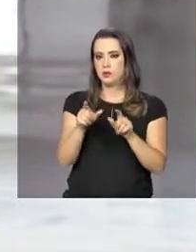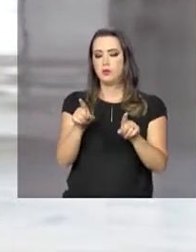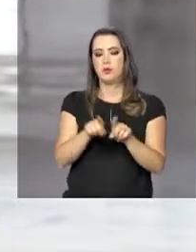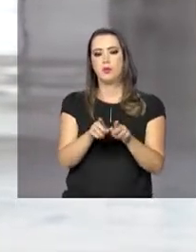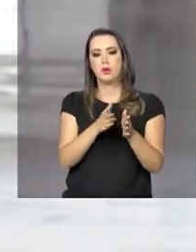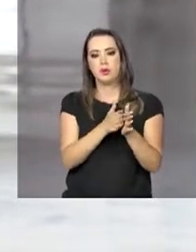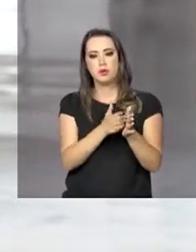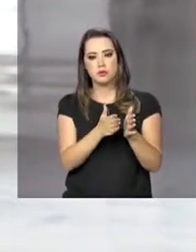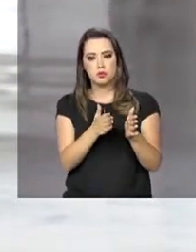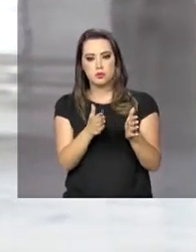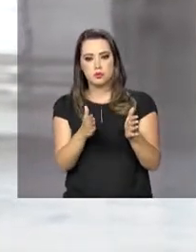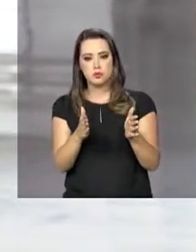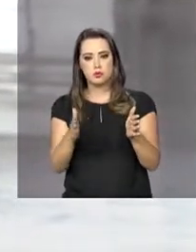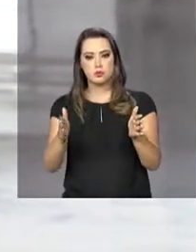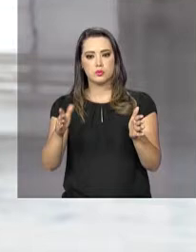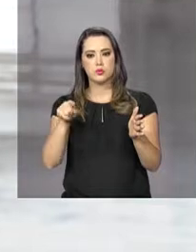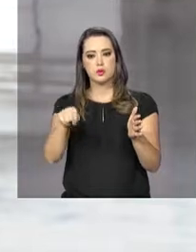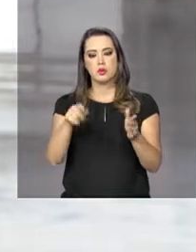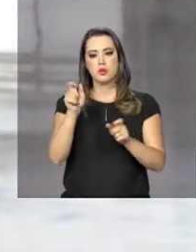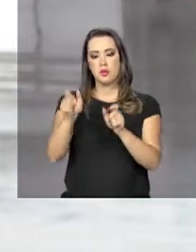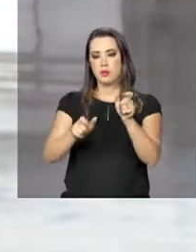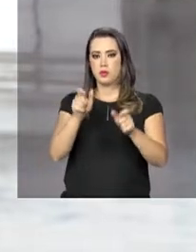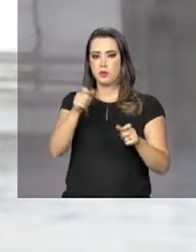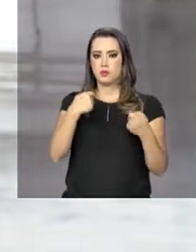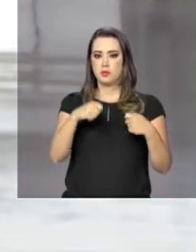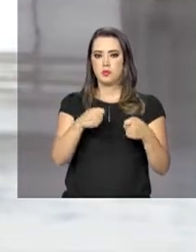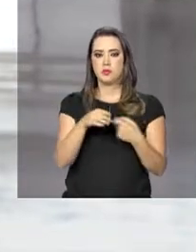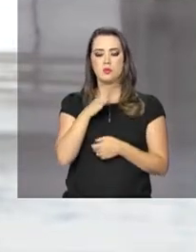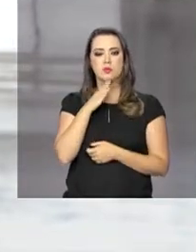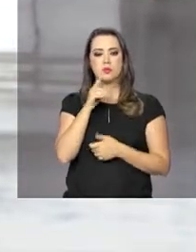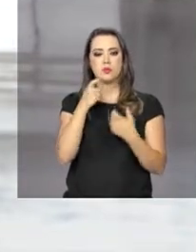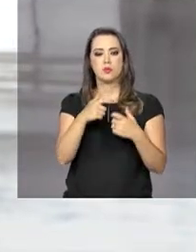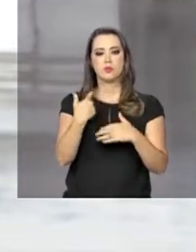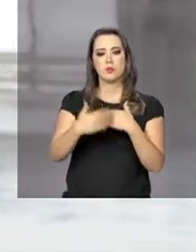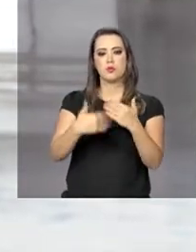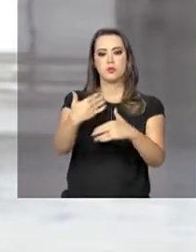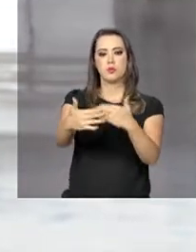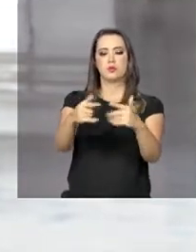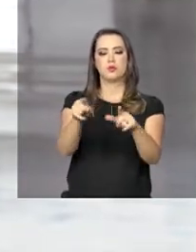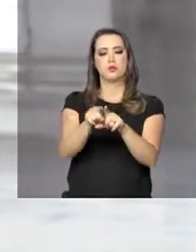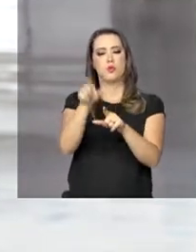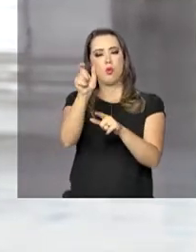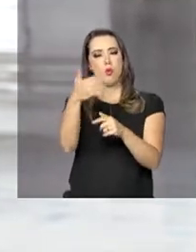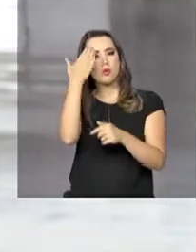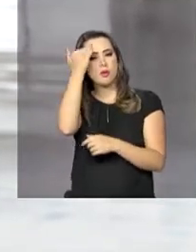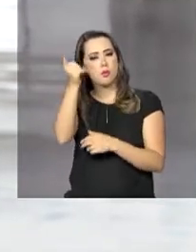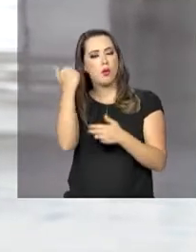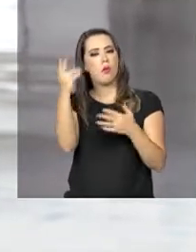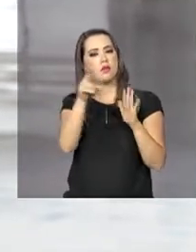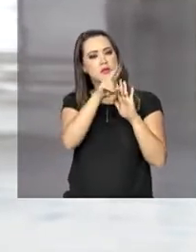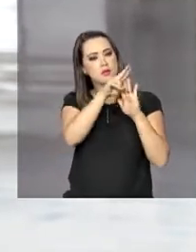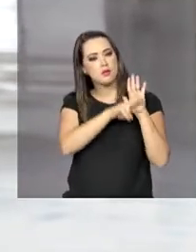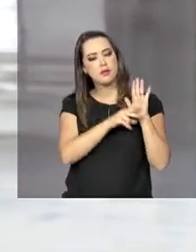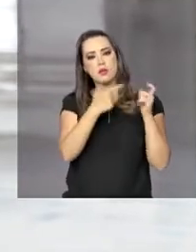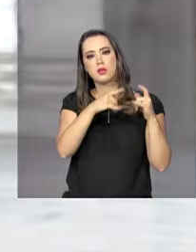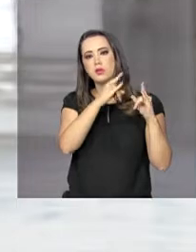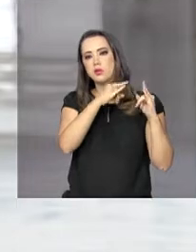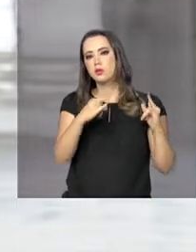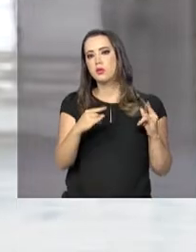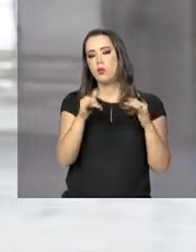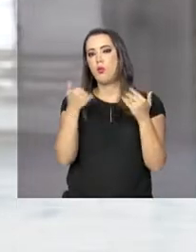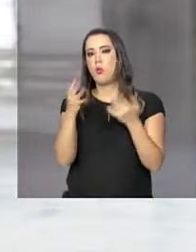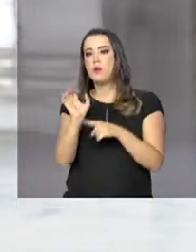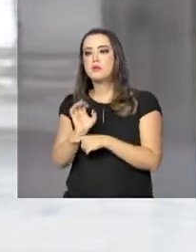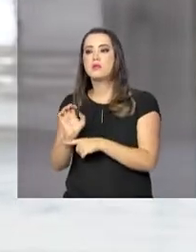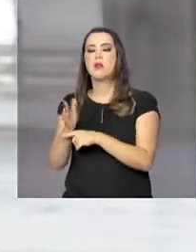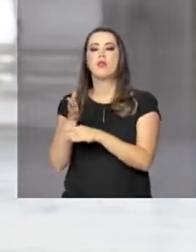um processo de maturidade, o imigrante precisa conhecer o processo, precisa saber quais são as regras do abrigo, qual é o estado